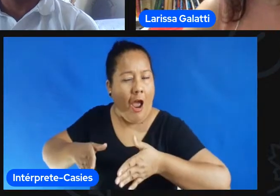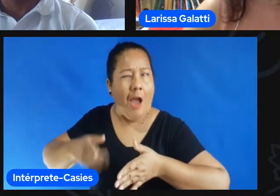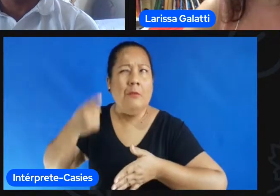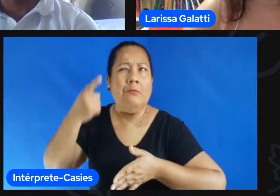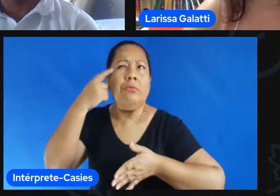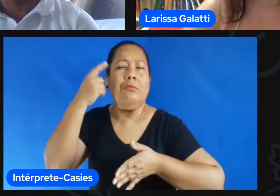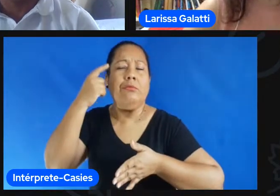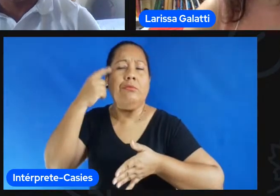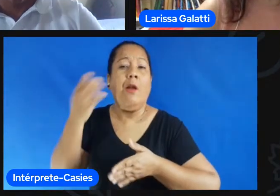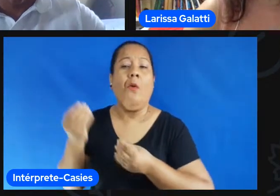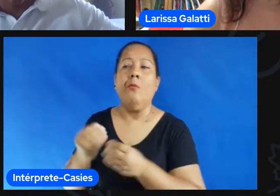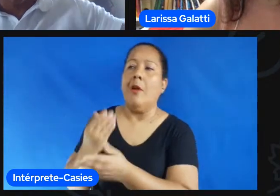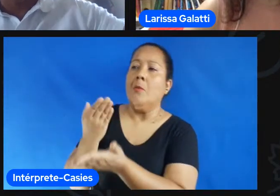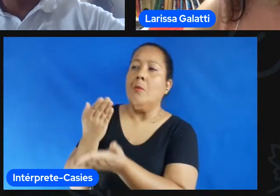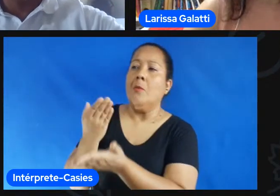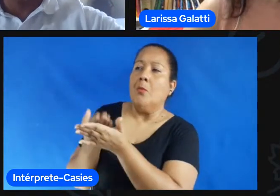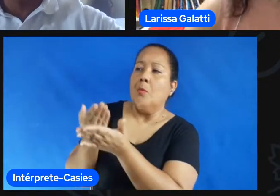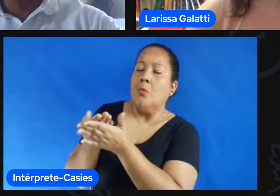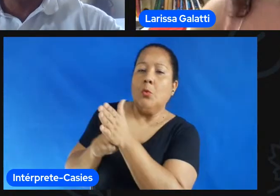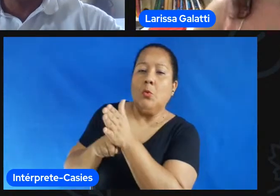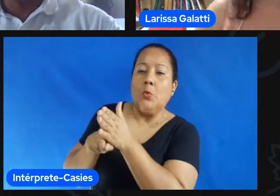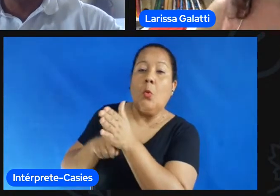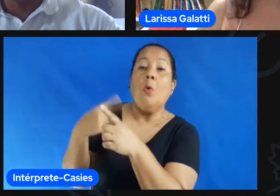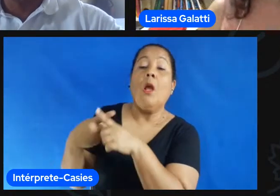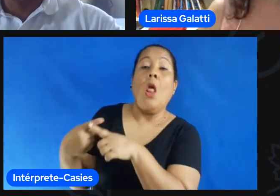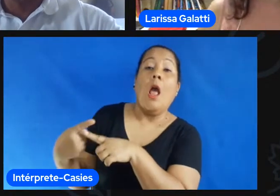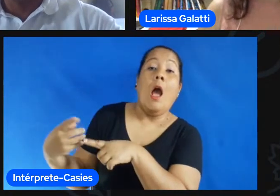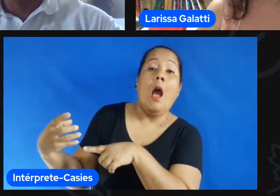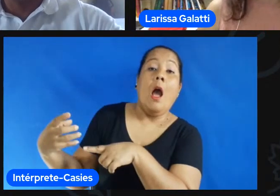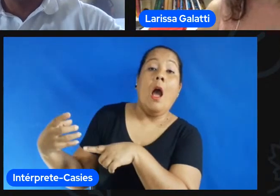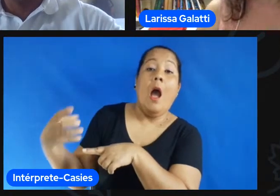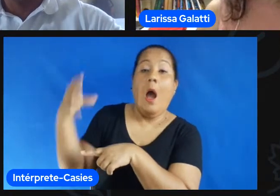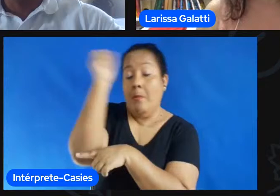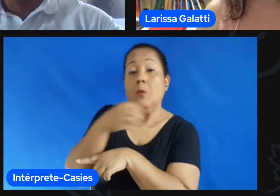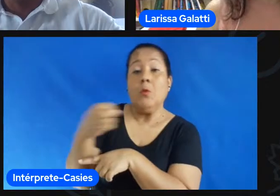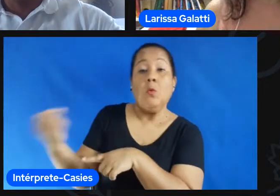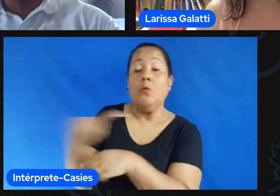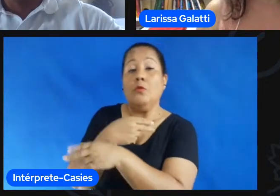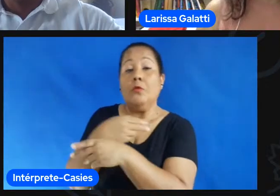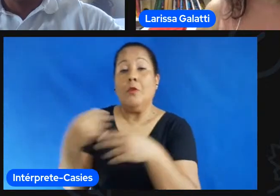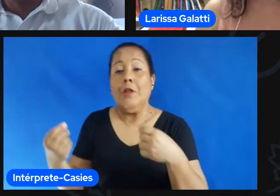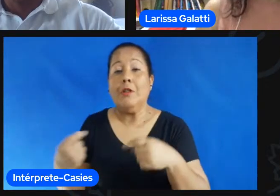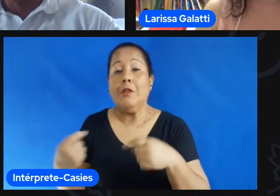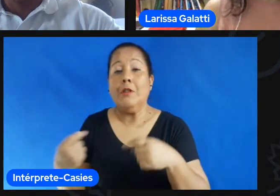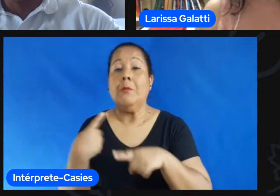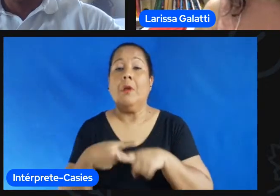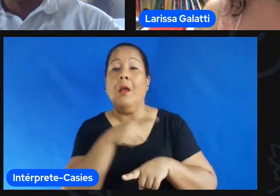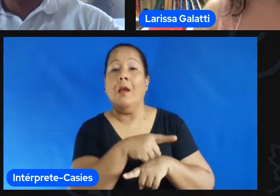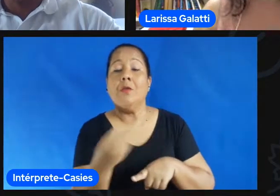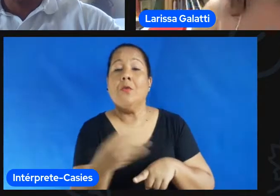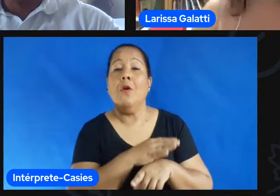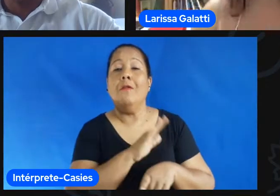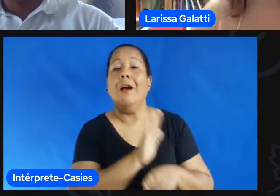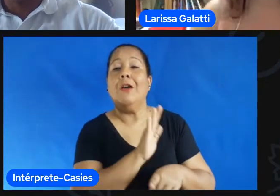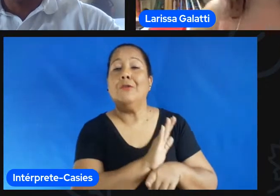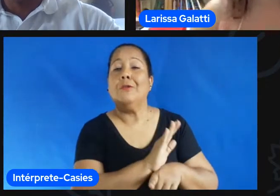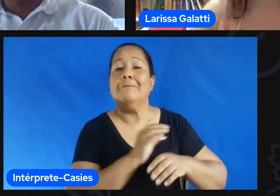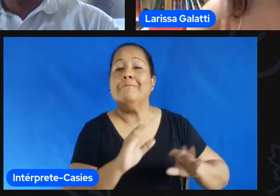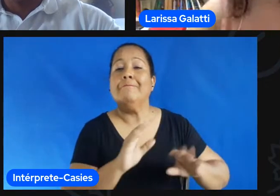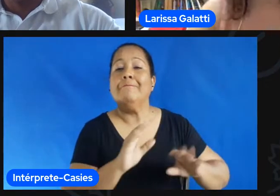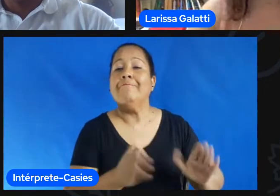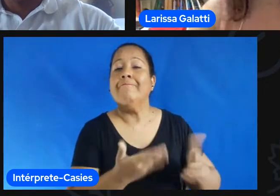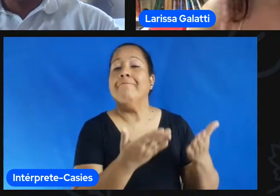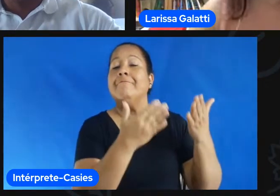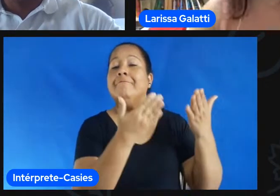consultorias para metodologias inovadoras então acho que por contextos e por modalidades a gente vê isso e tem as iniciativas